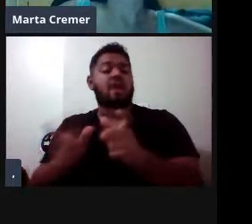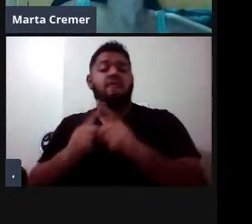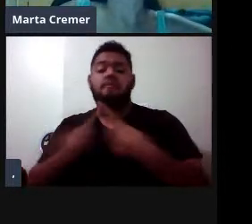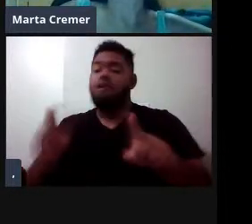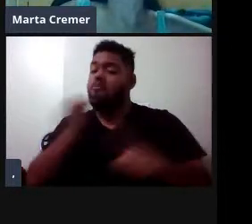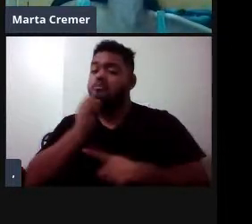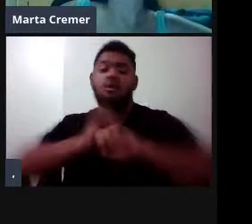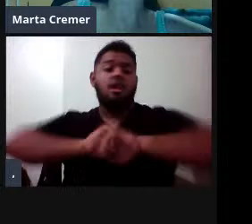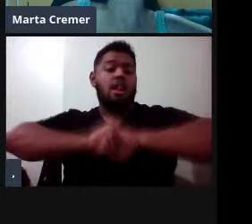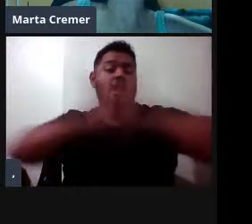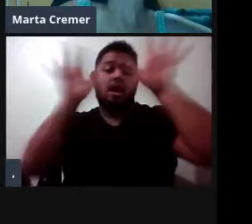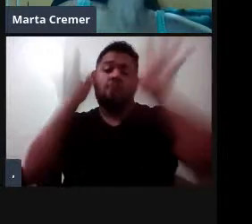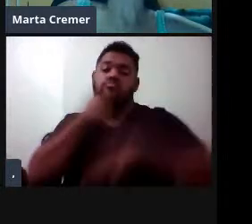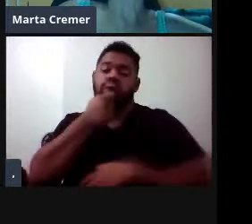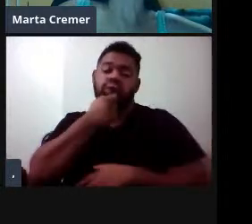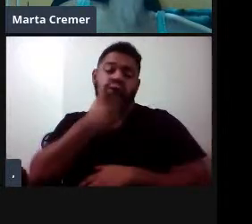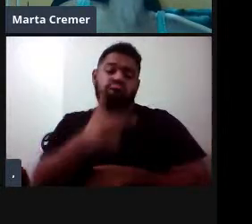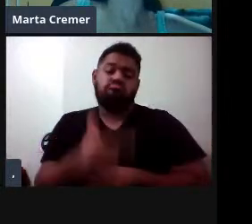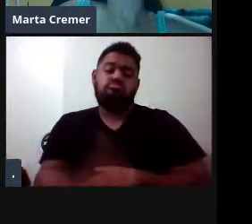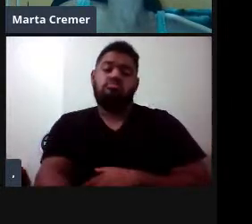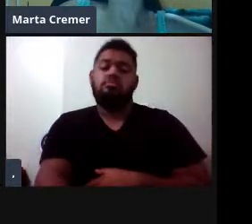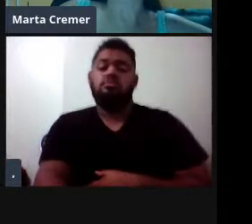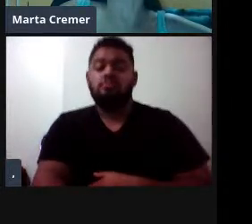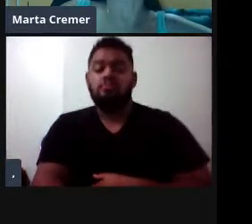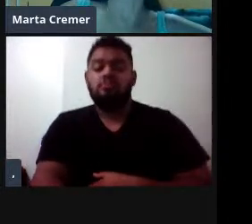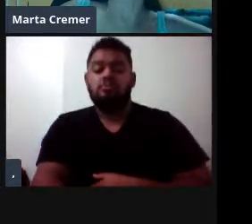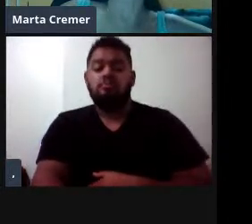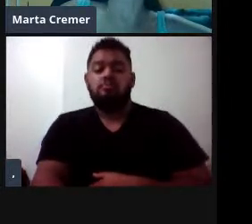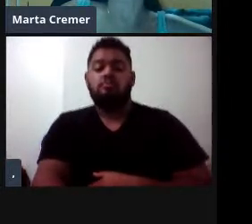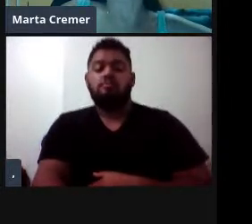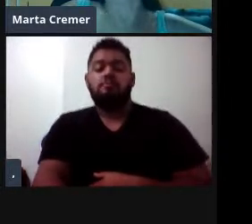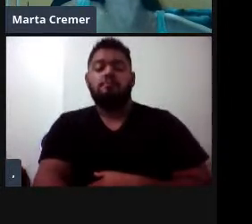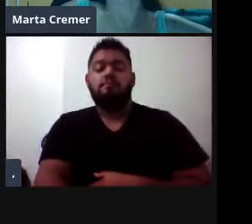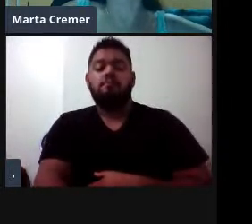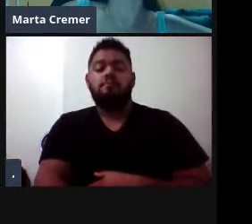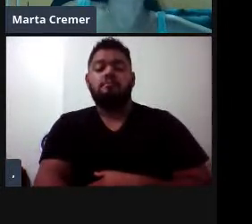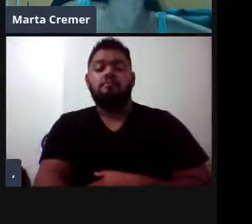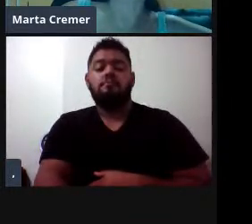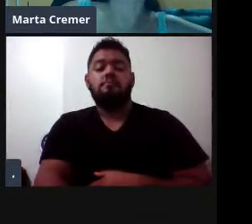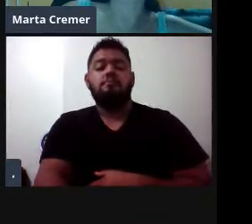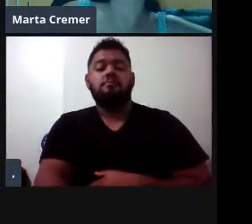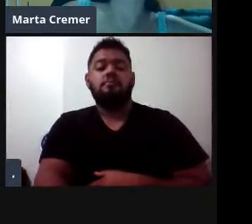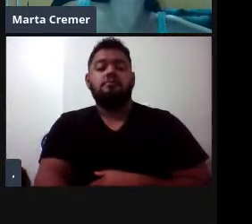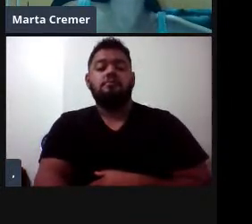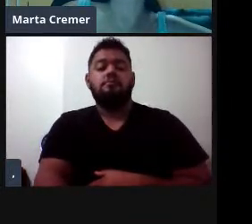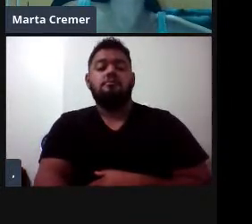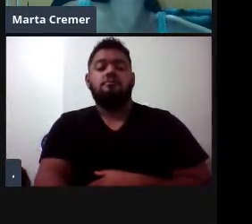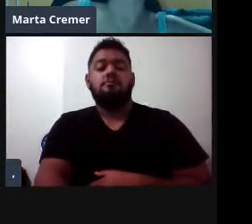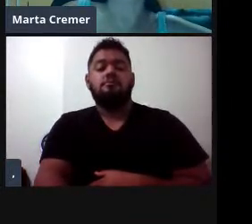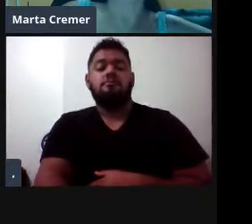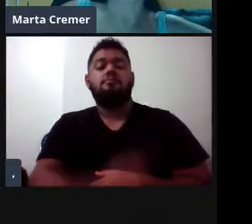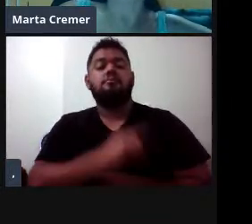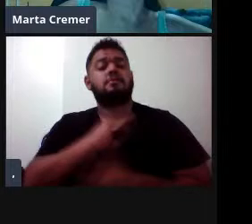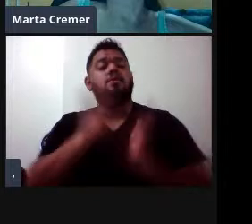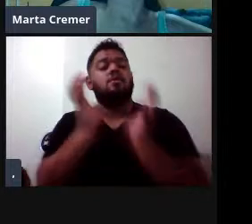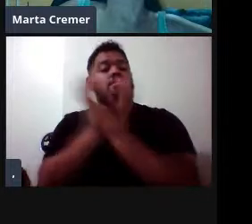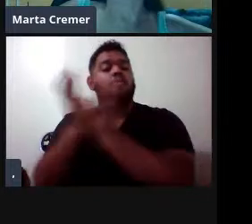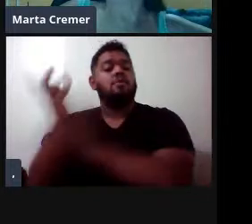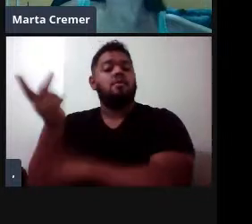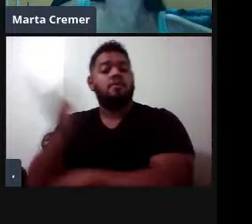ainda dessa classificação. Então, dentro dos cetáceos, a gente tem esses dois grupos, né, os misticetos, que são